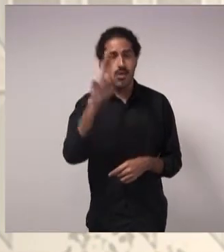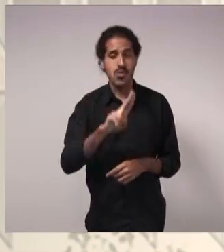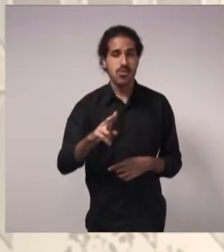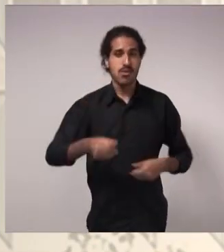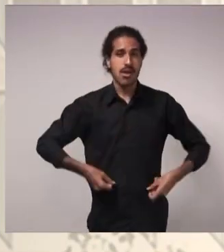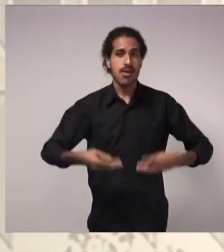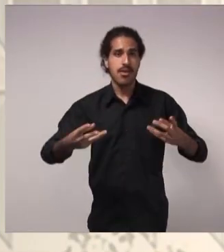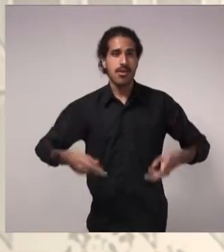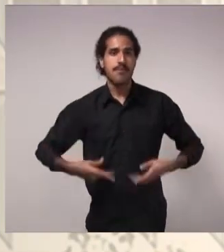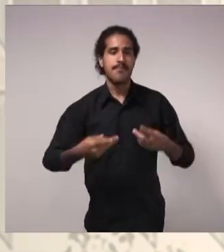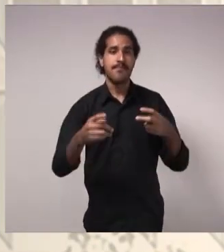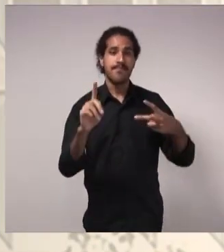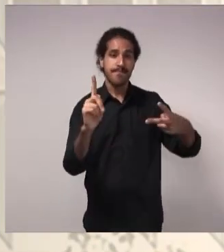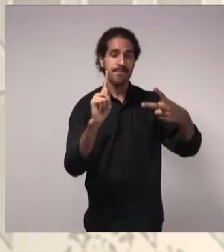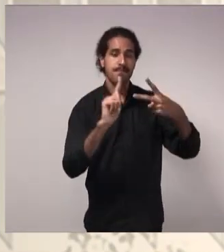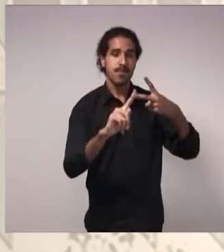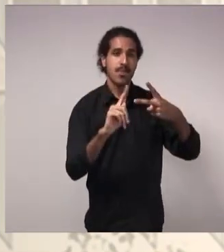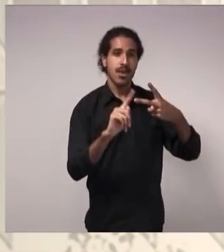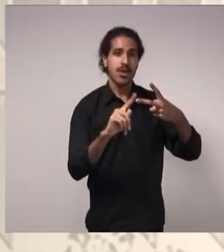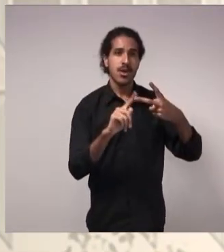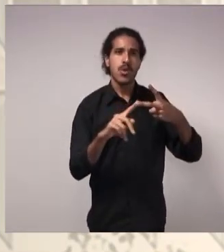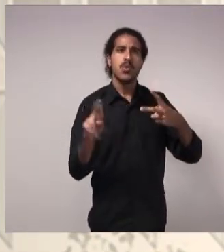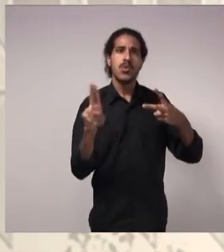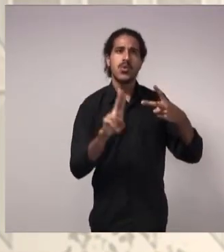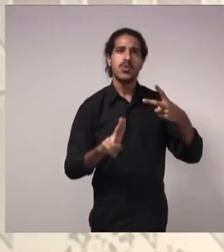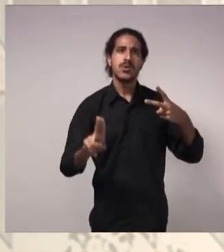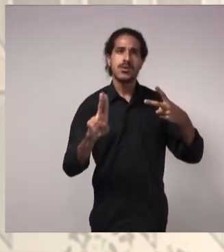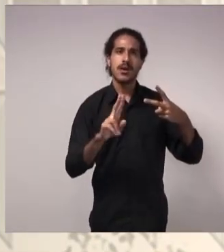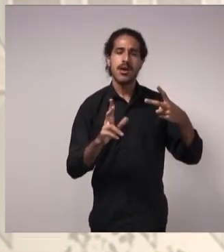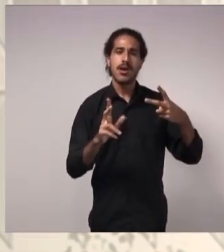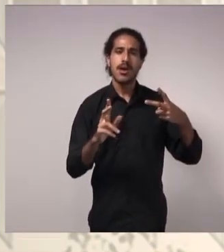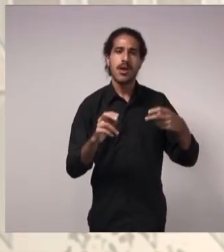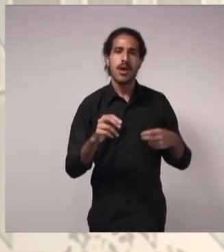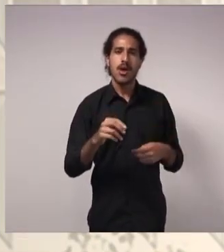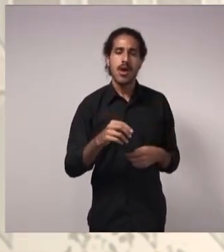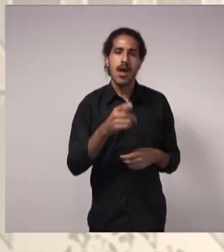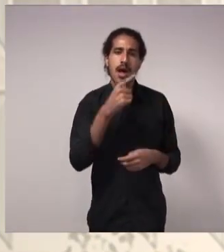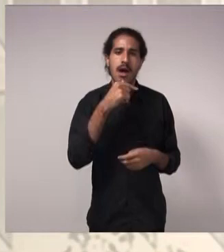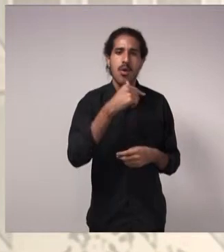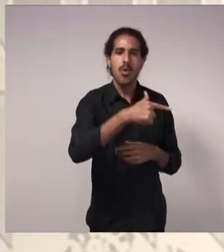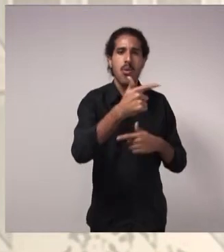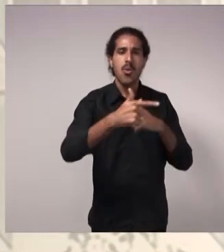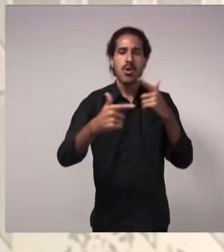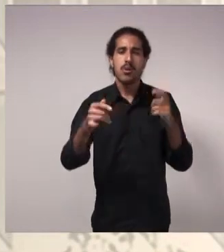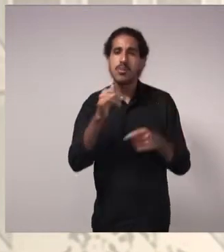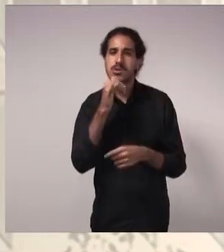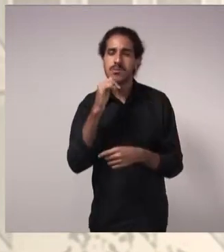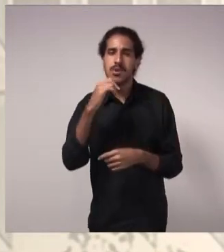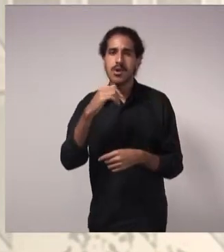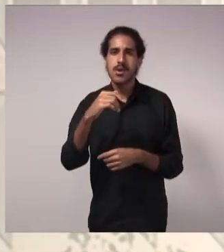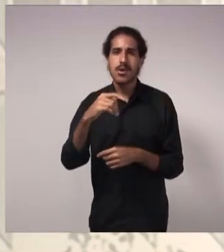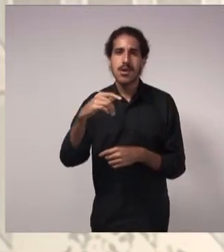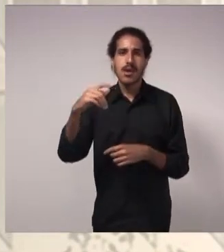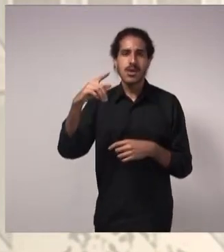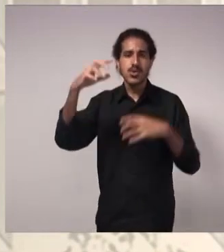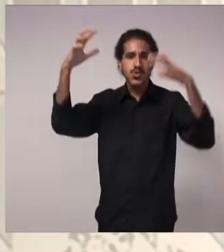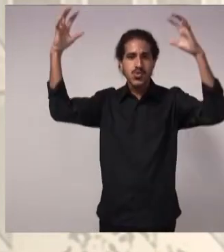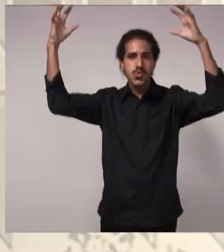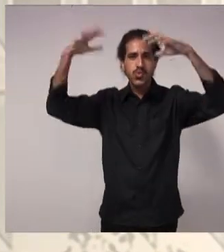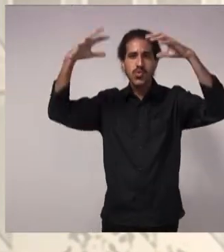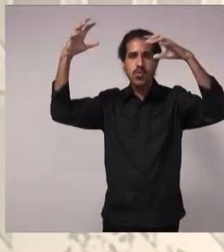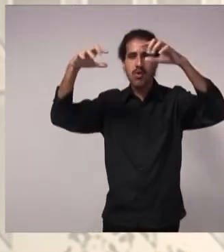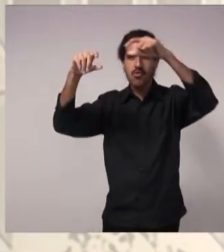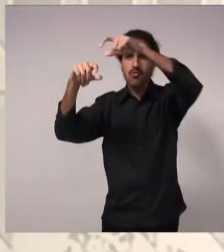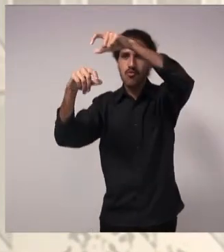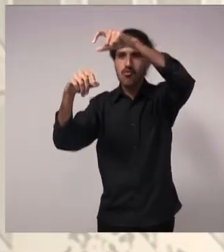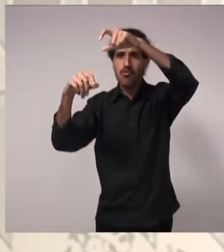é utilizar fontes alternativas de água. A gente pode utilizar a água da chuva, que é uma qualidade boa. Captar essa água do telhado e pode